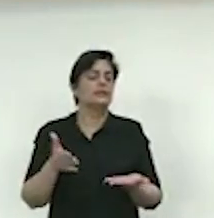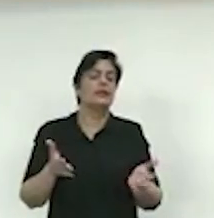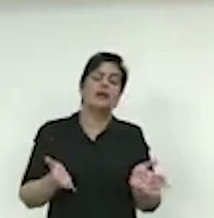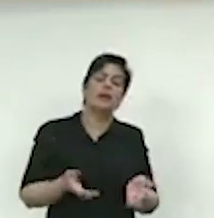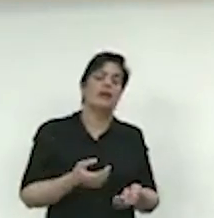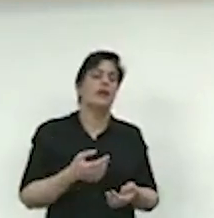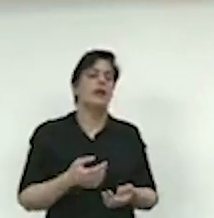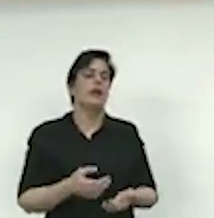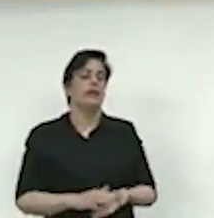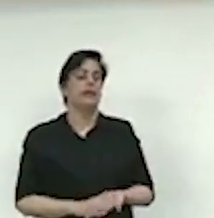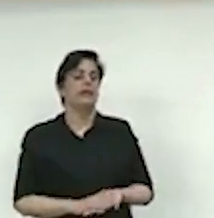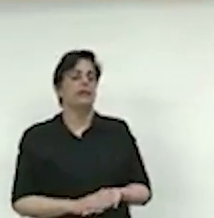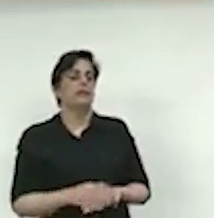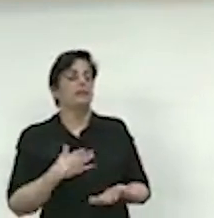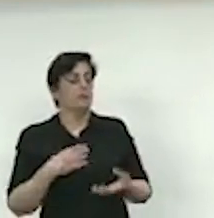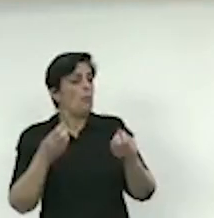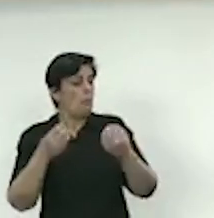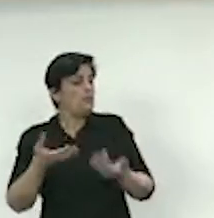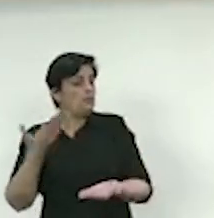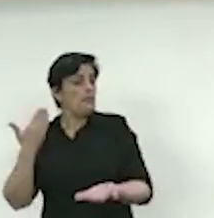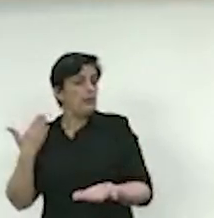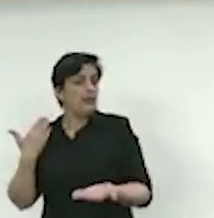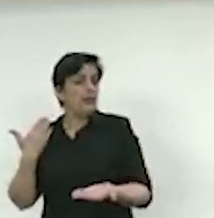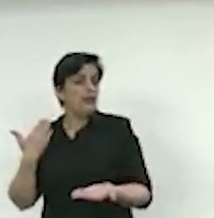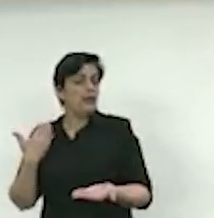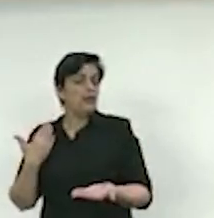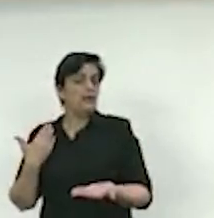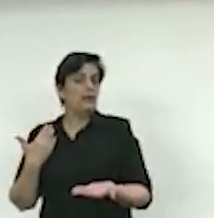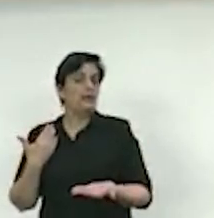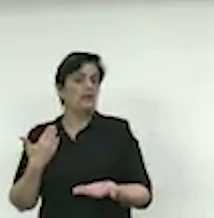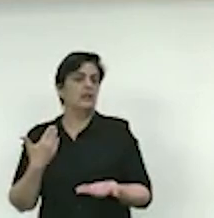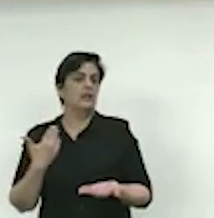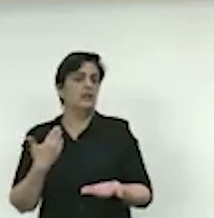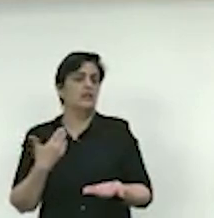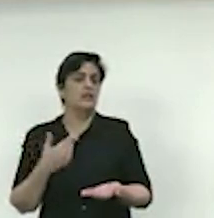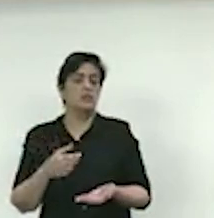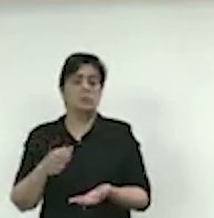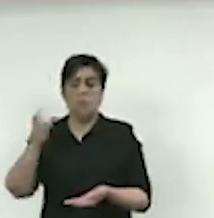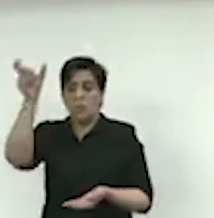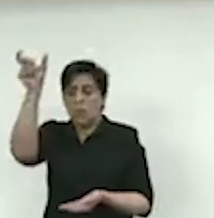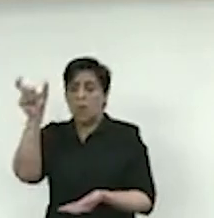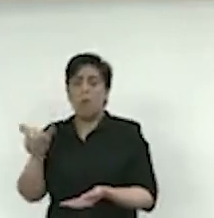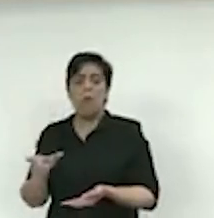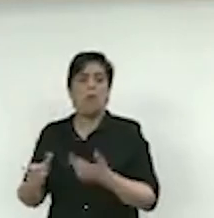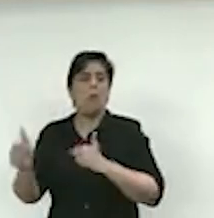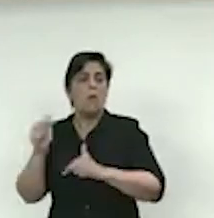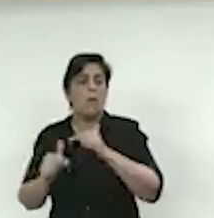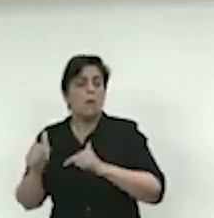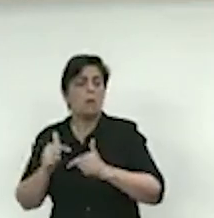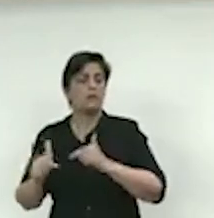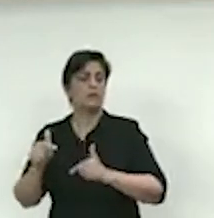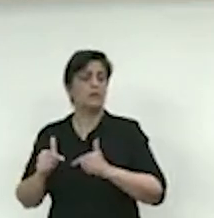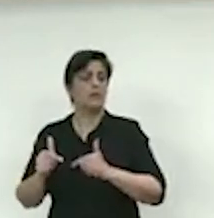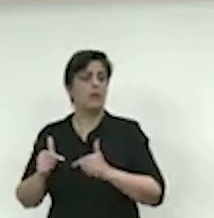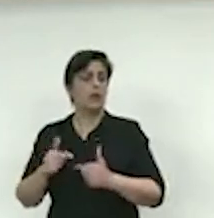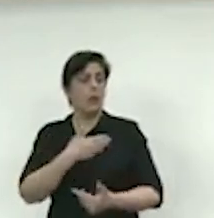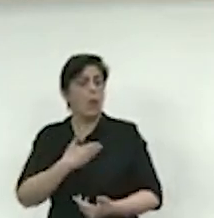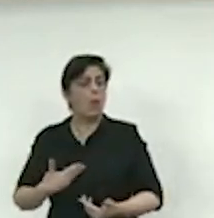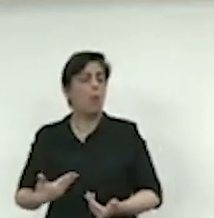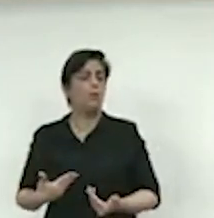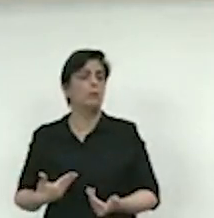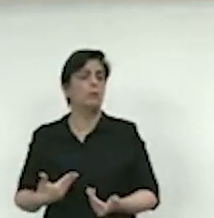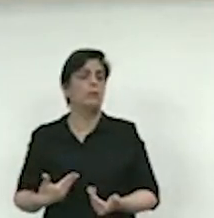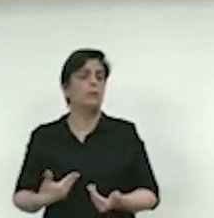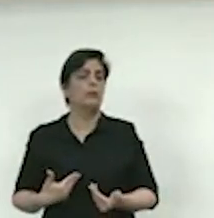como eu disse num primeiro momento, um funcionário público relatou que